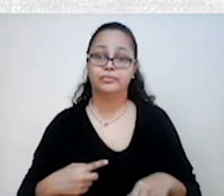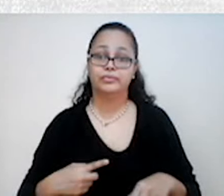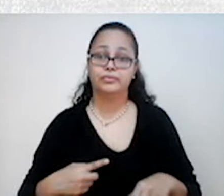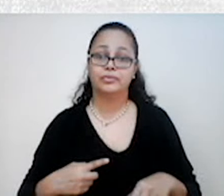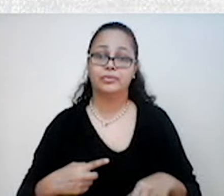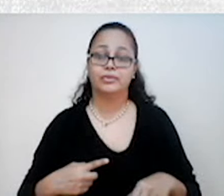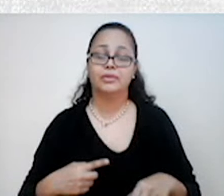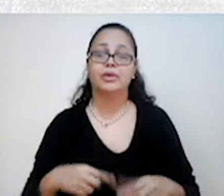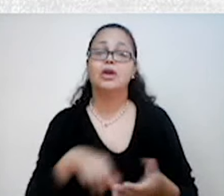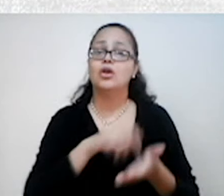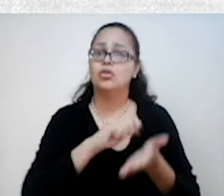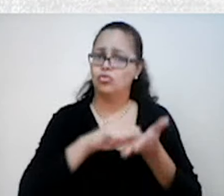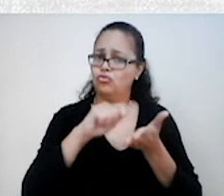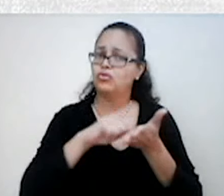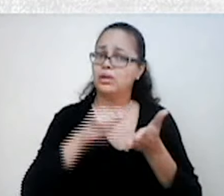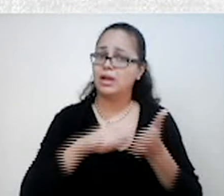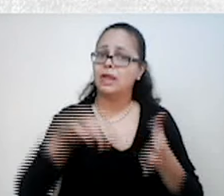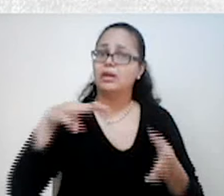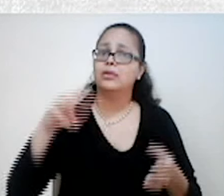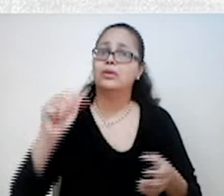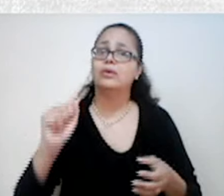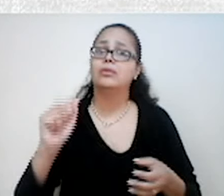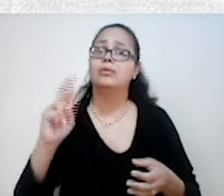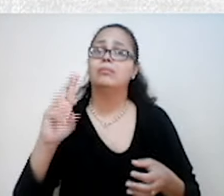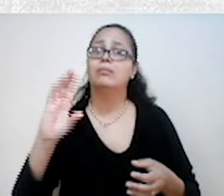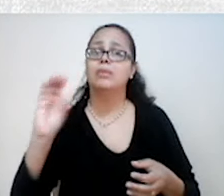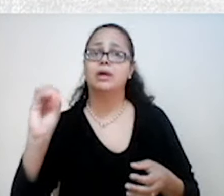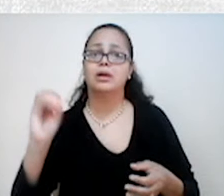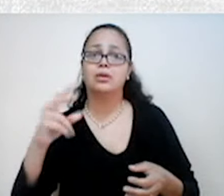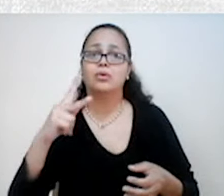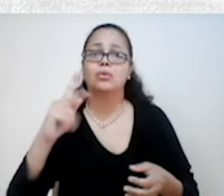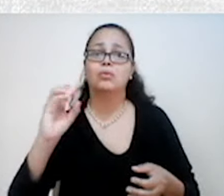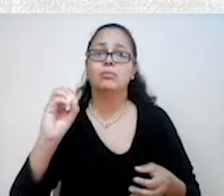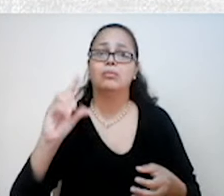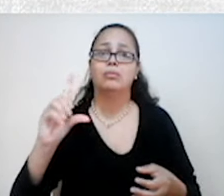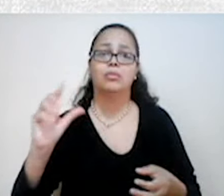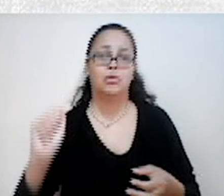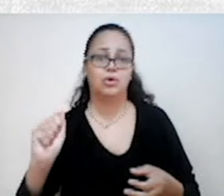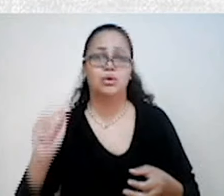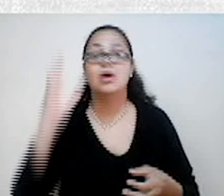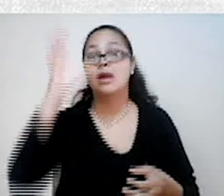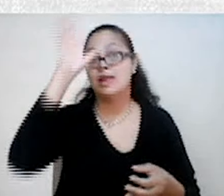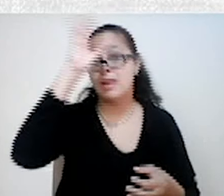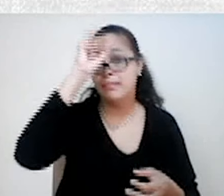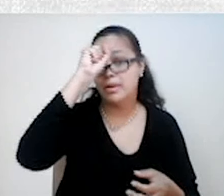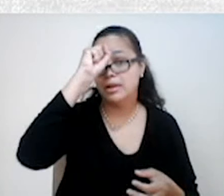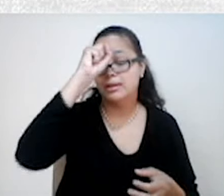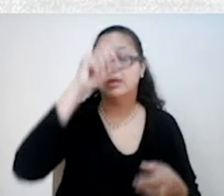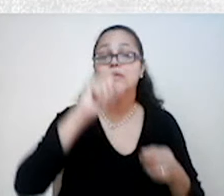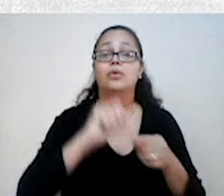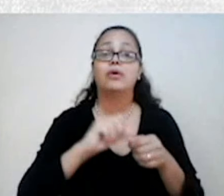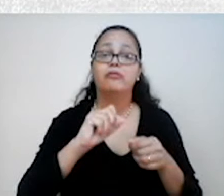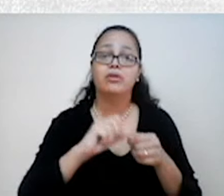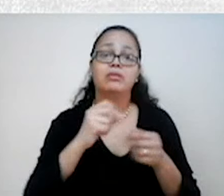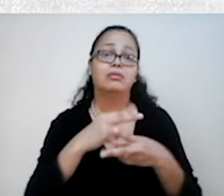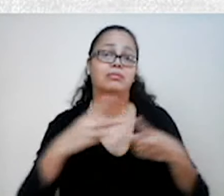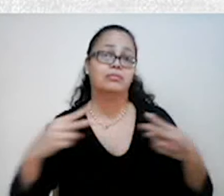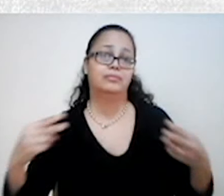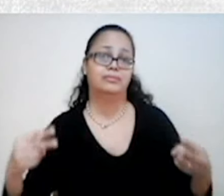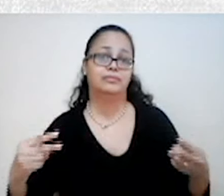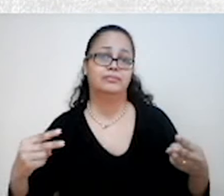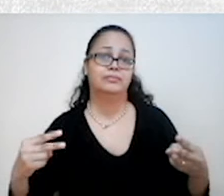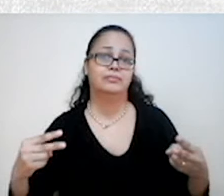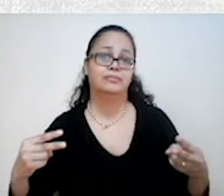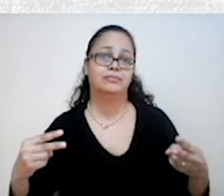Os europeus copiaram muitas das técnicas chinesas e aprenderam a fabricar esses objetos,